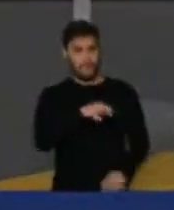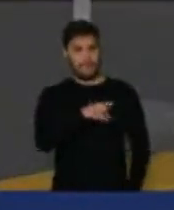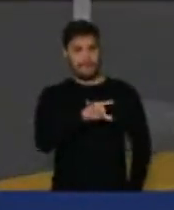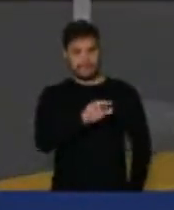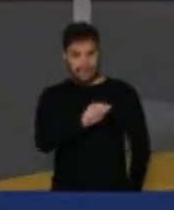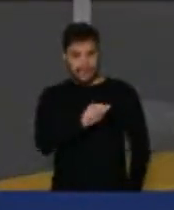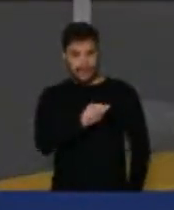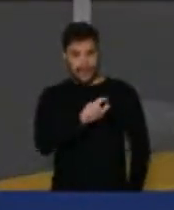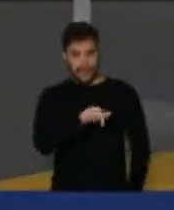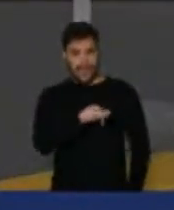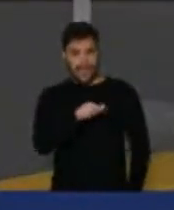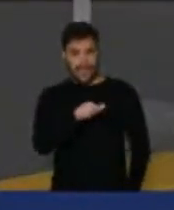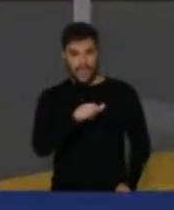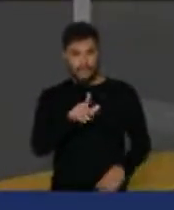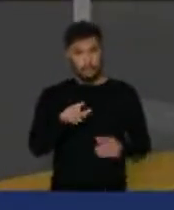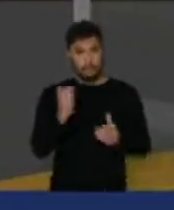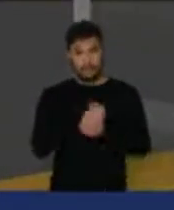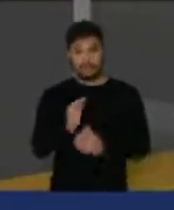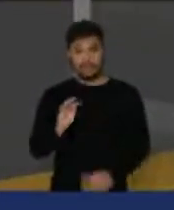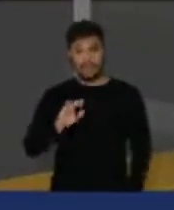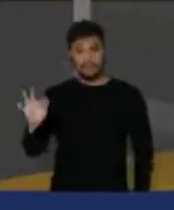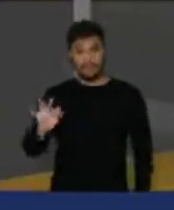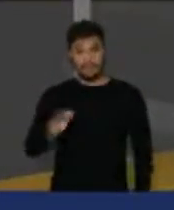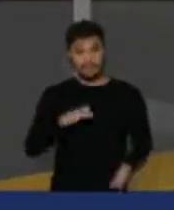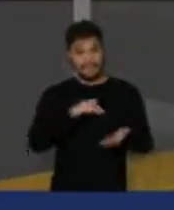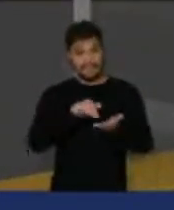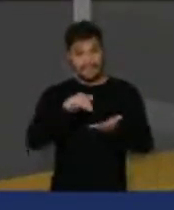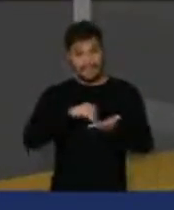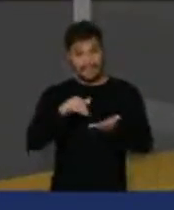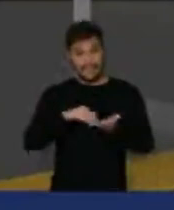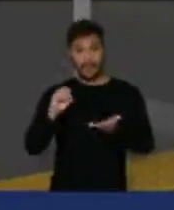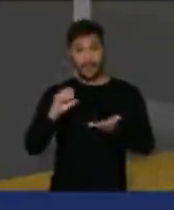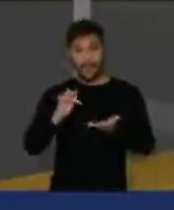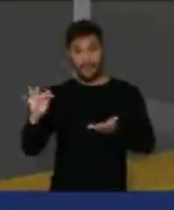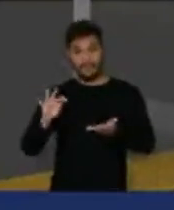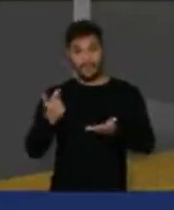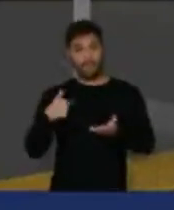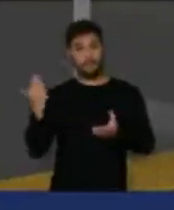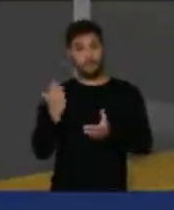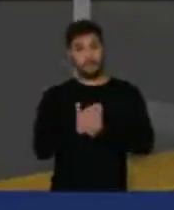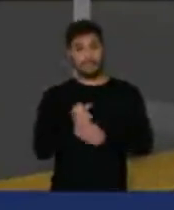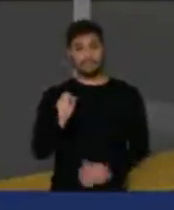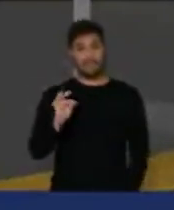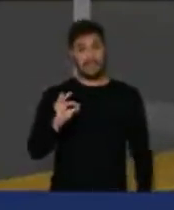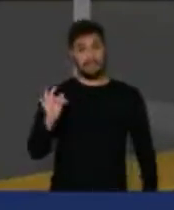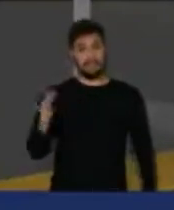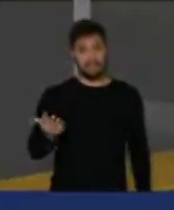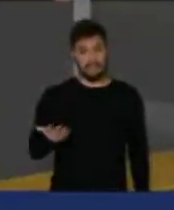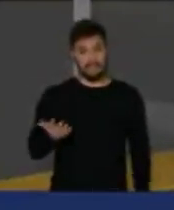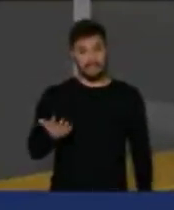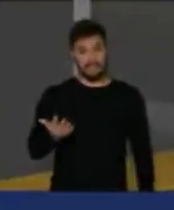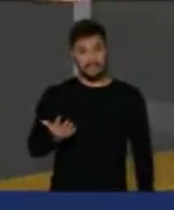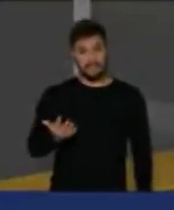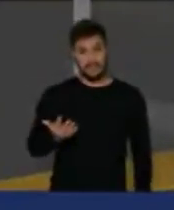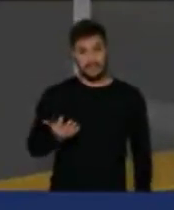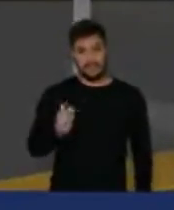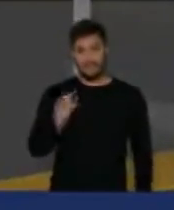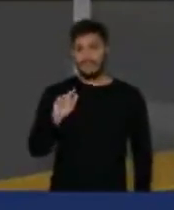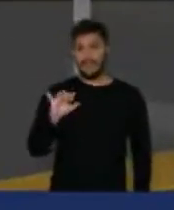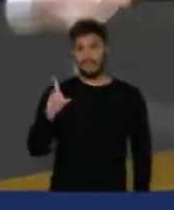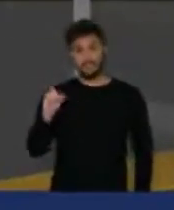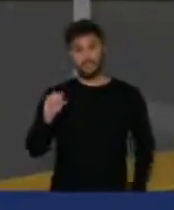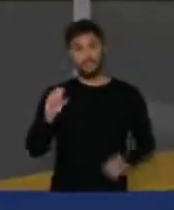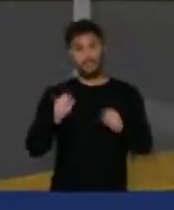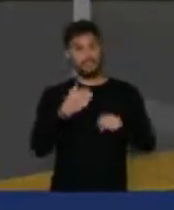Se eu disser que tem secretário número um na lista do COAF, eu vou para o STF. Se eu disser que Flávio Dini pode entrar em qualquer